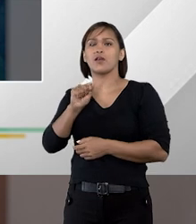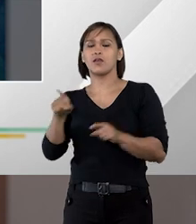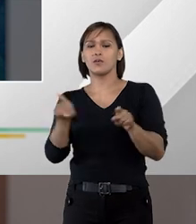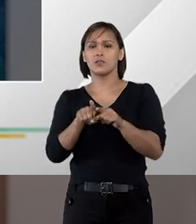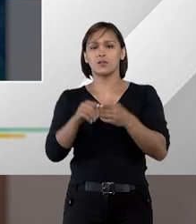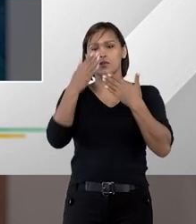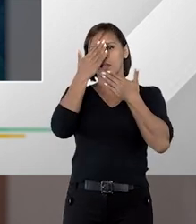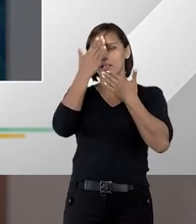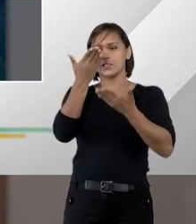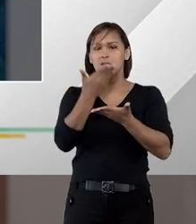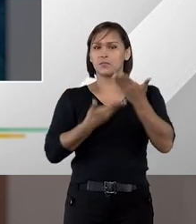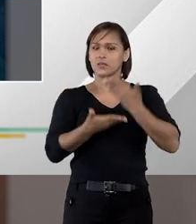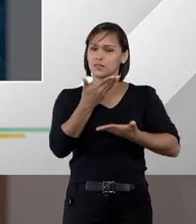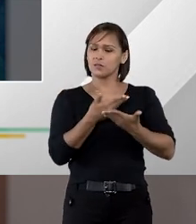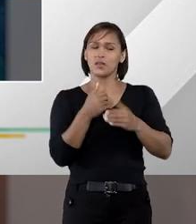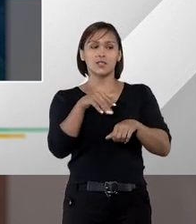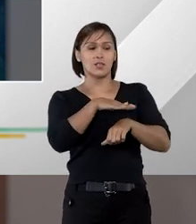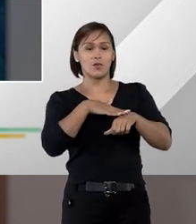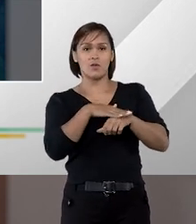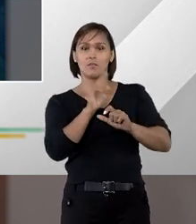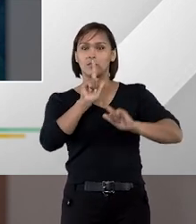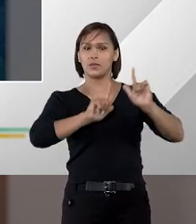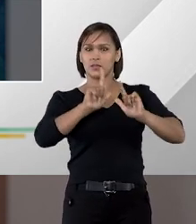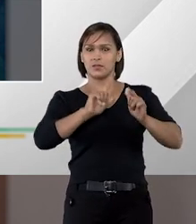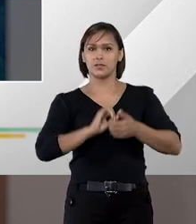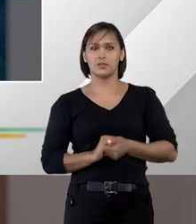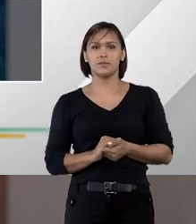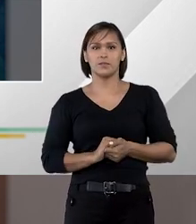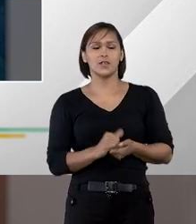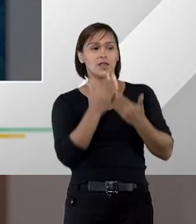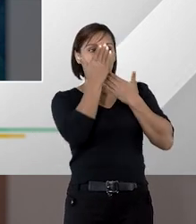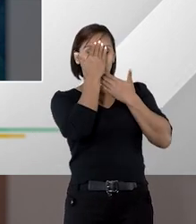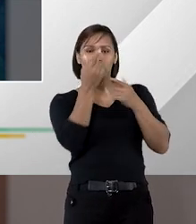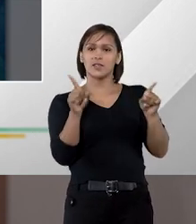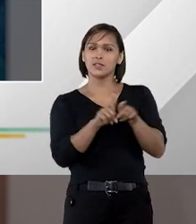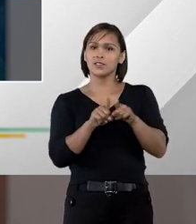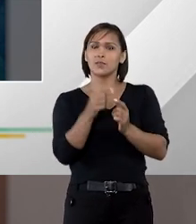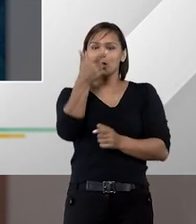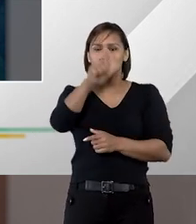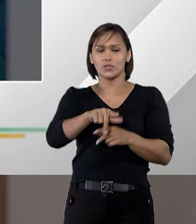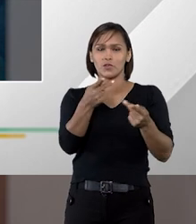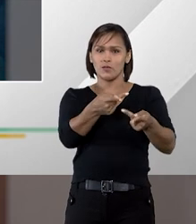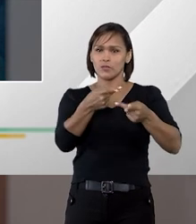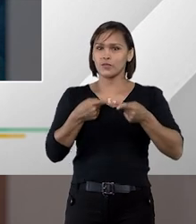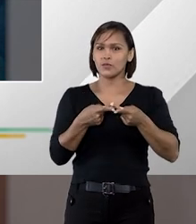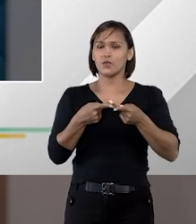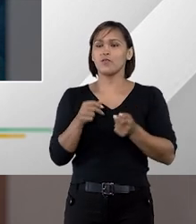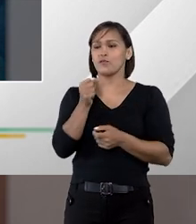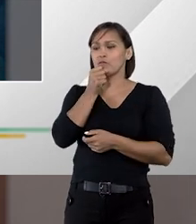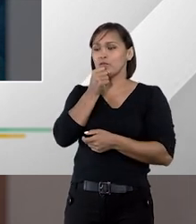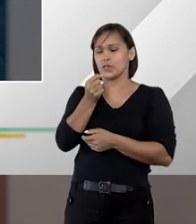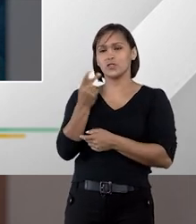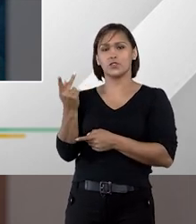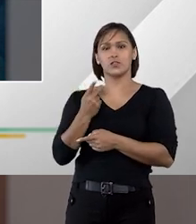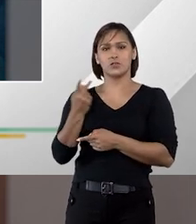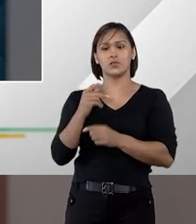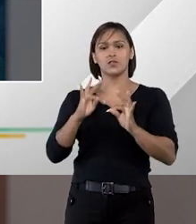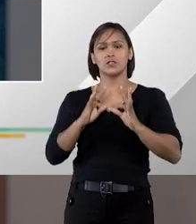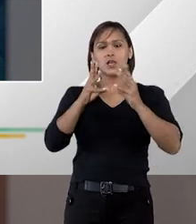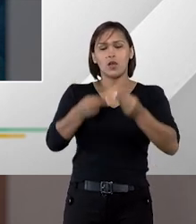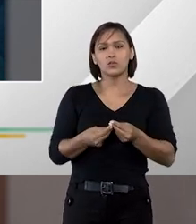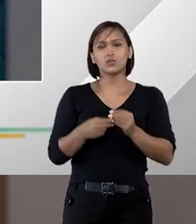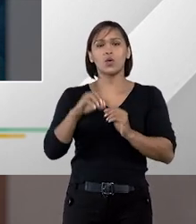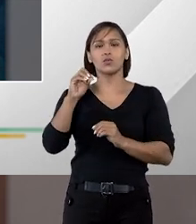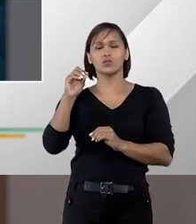também agradecemos a você a participação em nosso programa eu agradeço mais uma vez o convite Fátima Tiago e a todos do